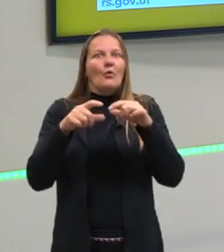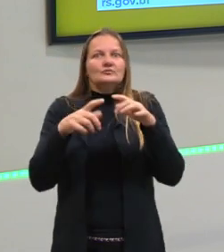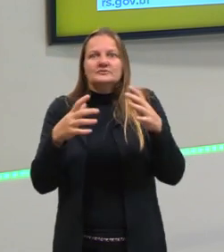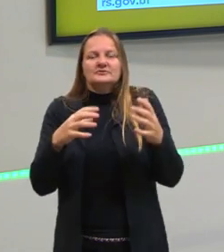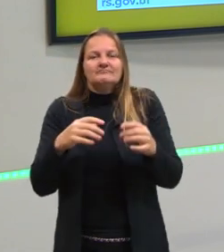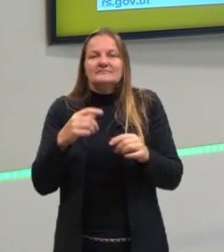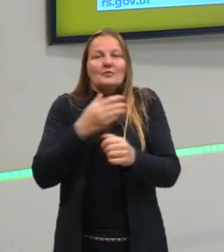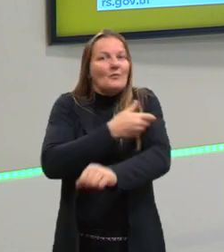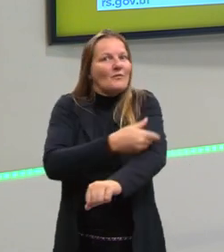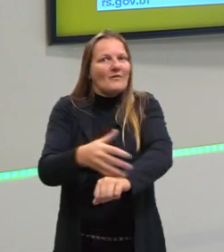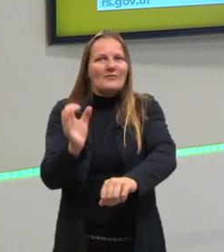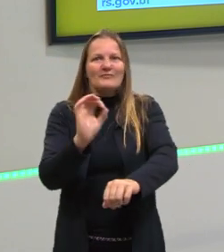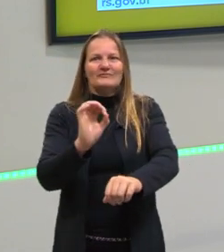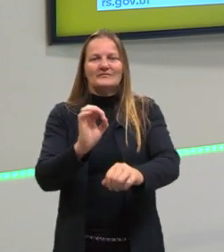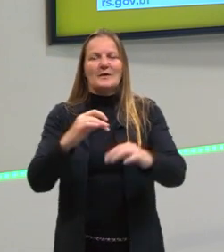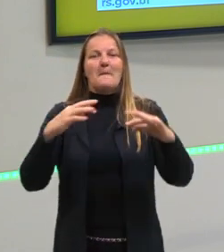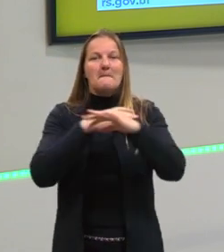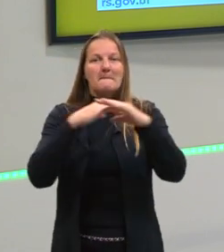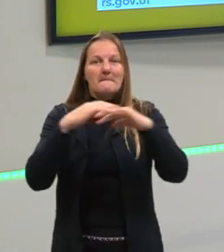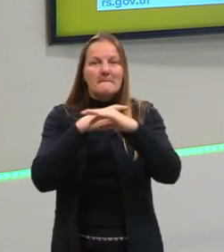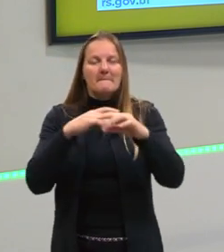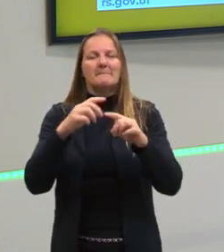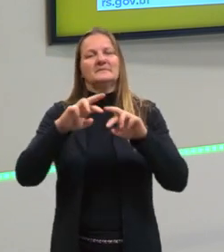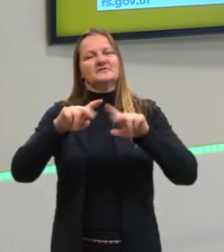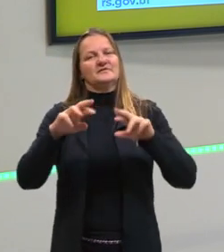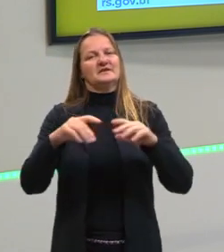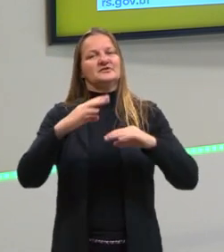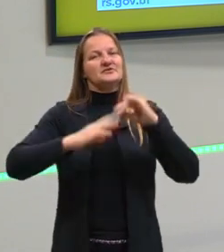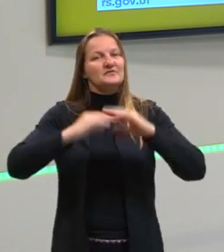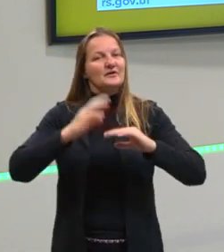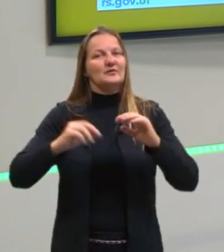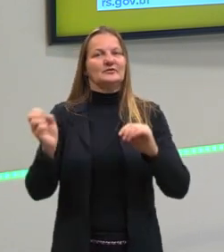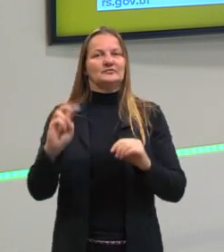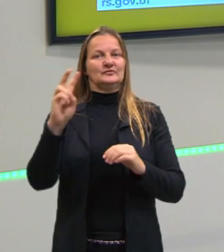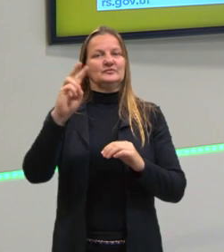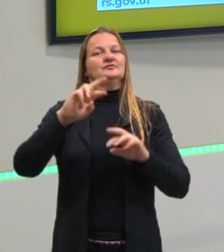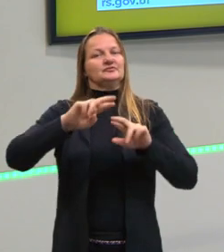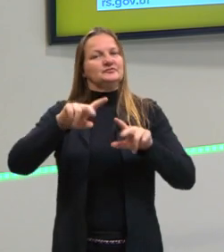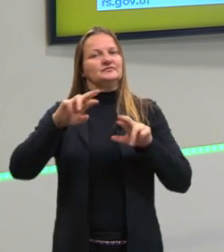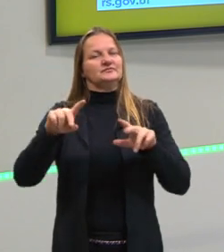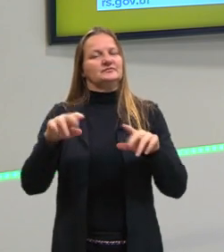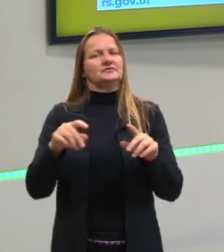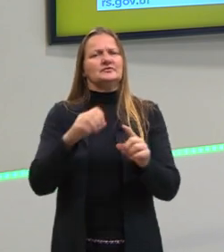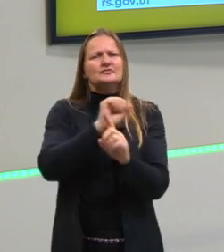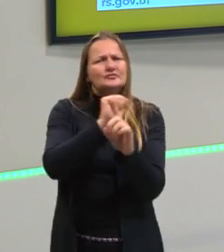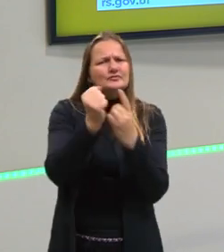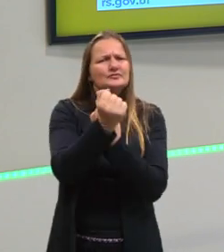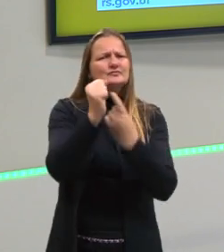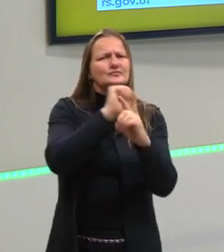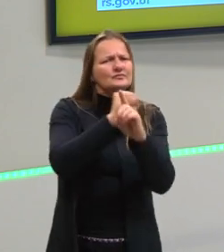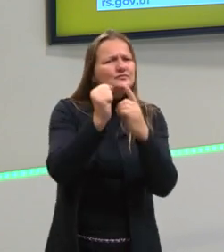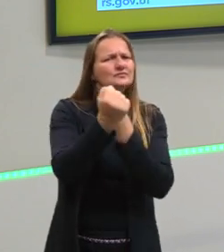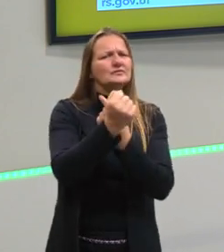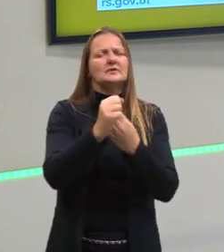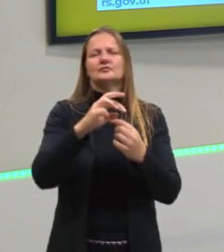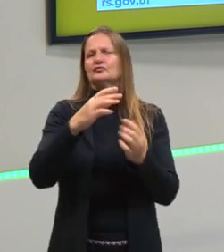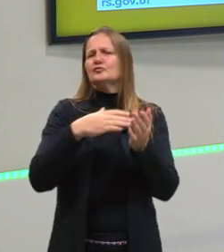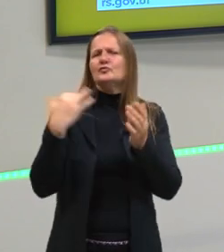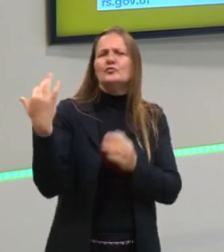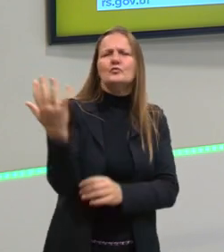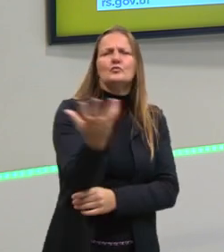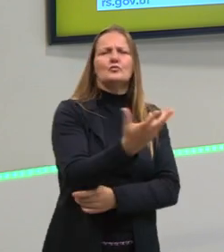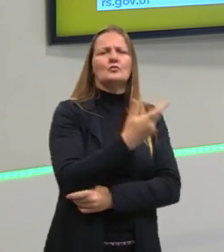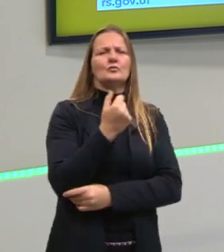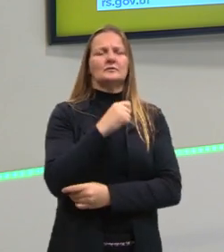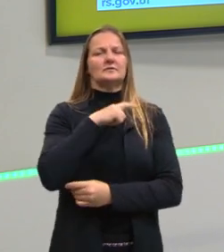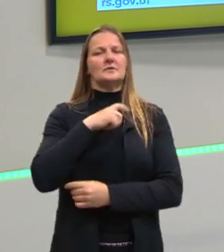metrópole tem outros valores, outras atitudes, etc. Então, todas as sociedades, toda a comunidade